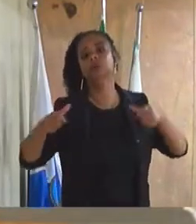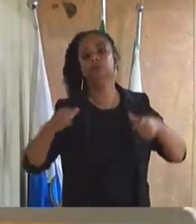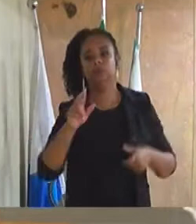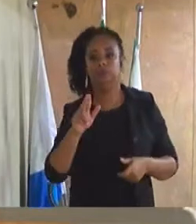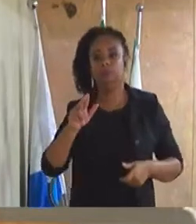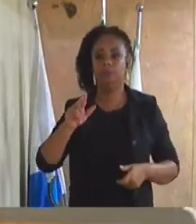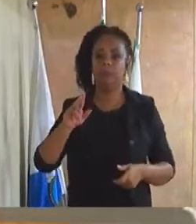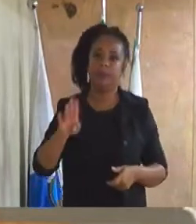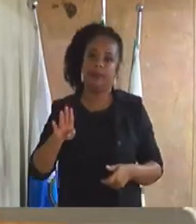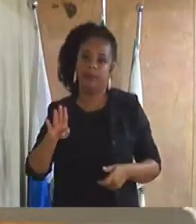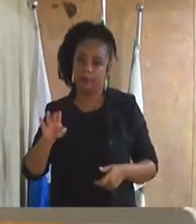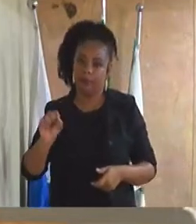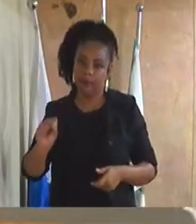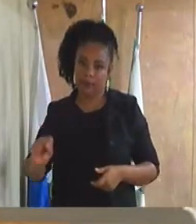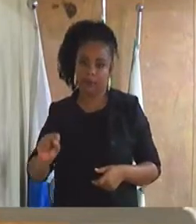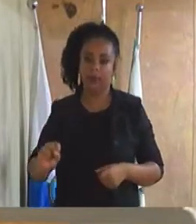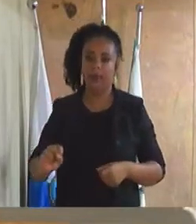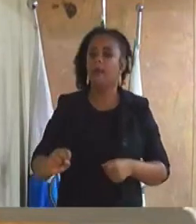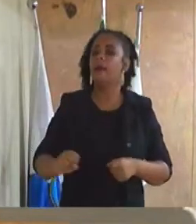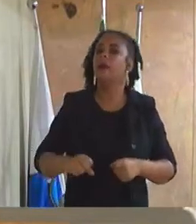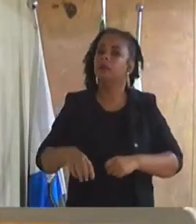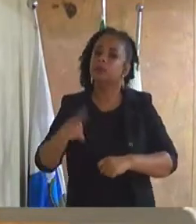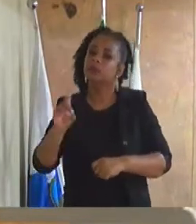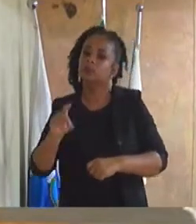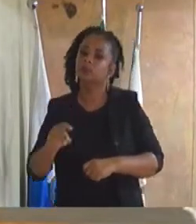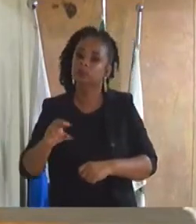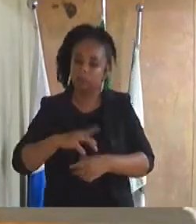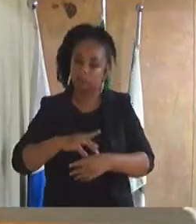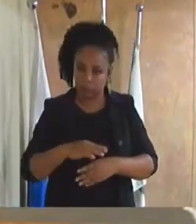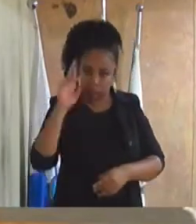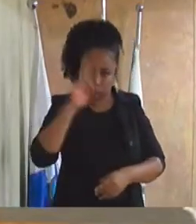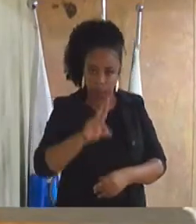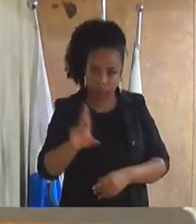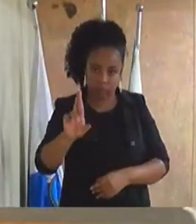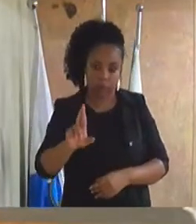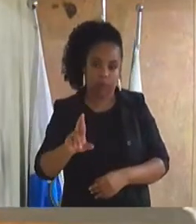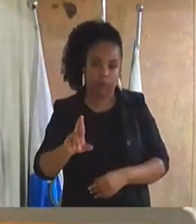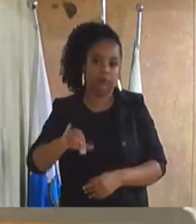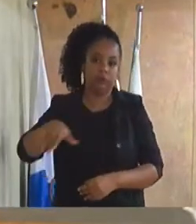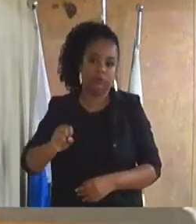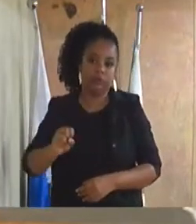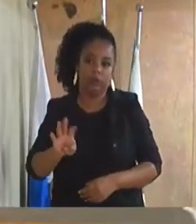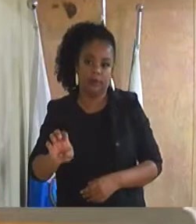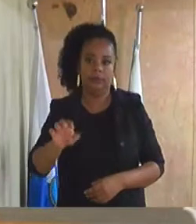doutor José de Freitas, localizada na Vila Operária, primeiro distrito deste município.